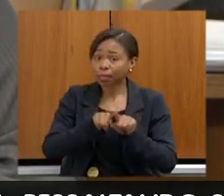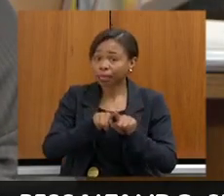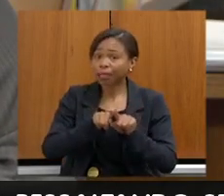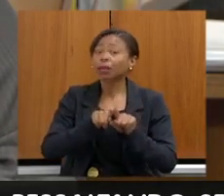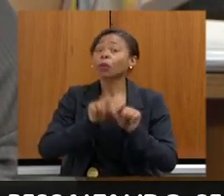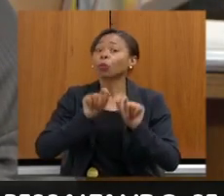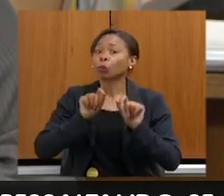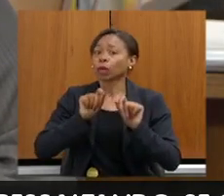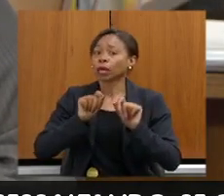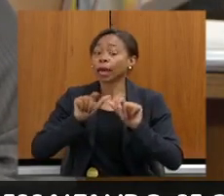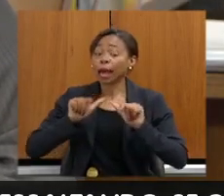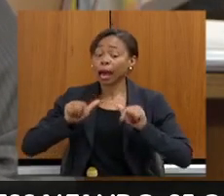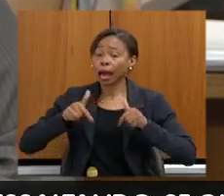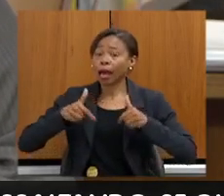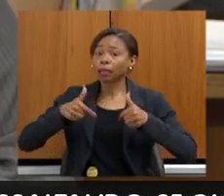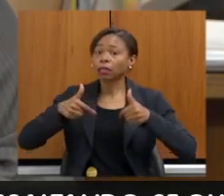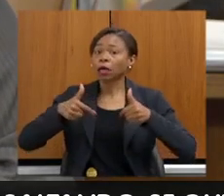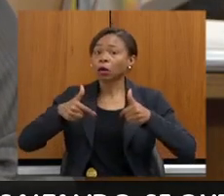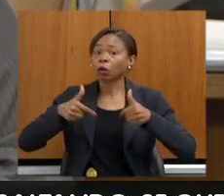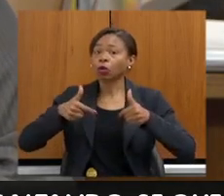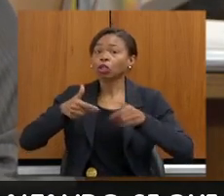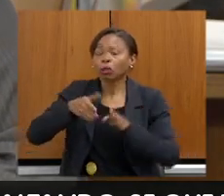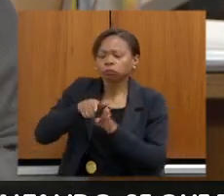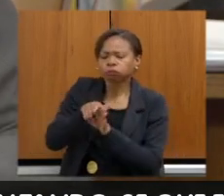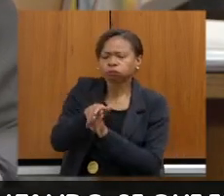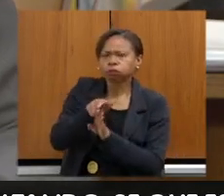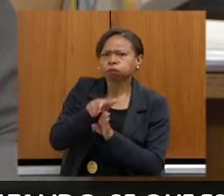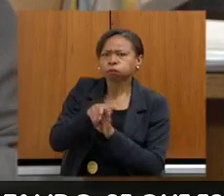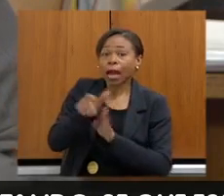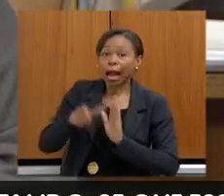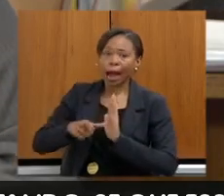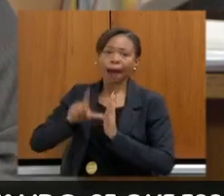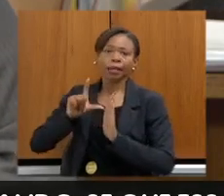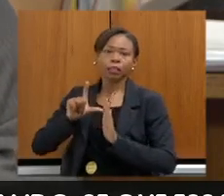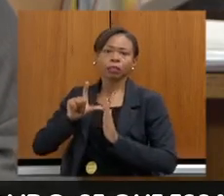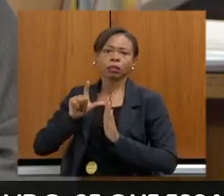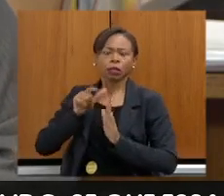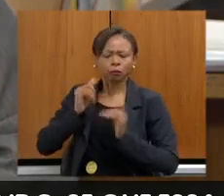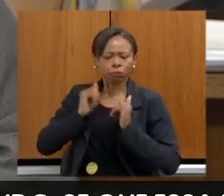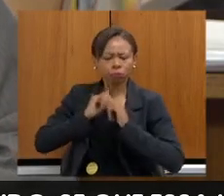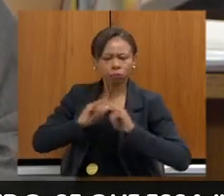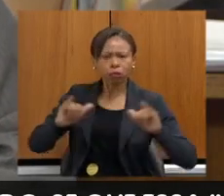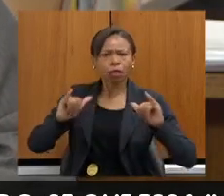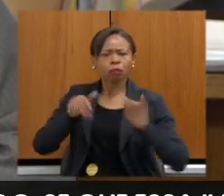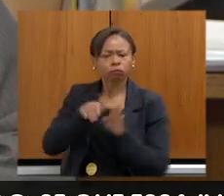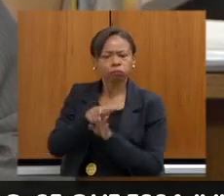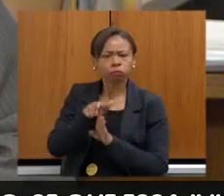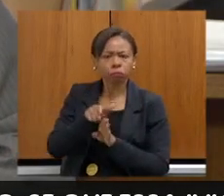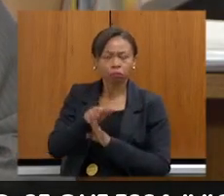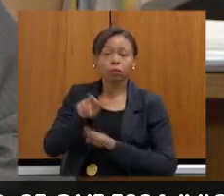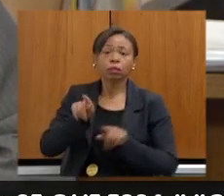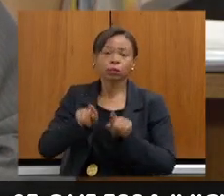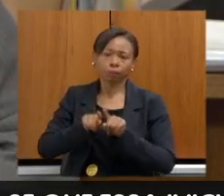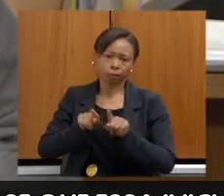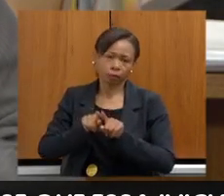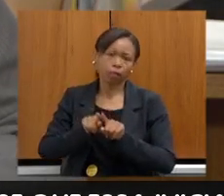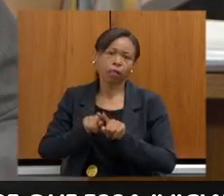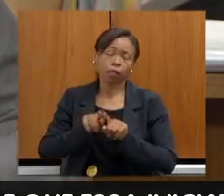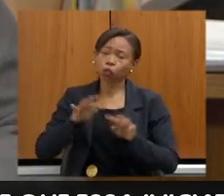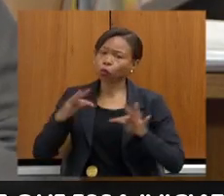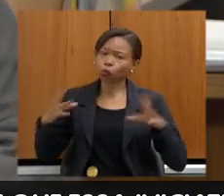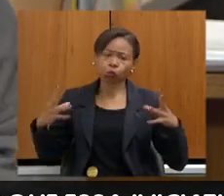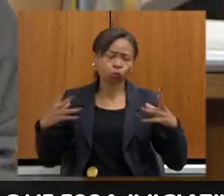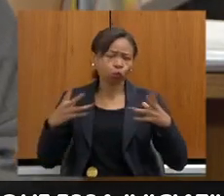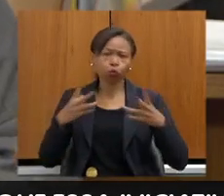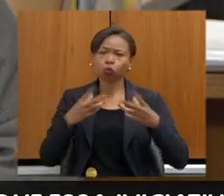a secretaria desenvolve, de prevenção, orientação. Então, todo esse arcabouço é utilizado aí no